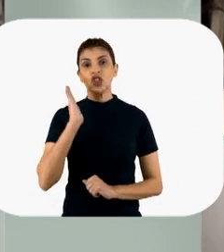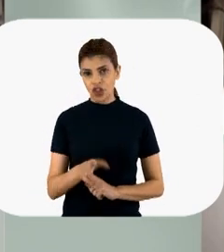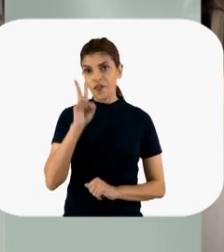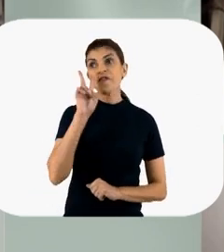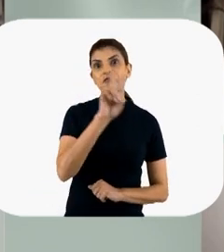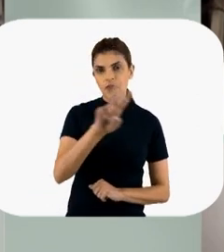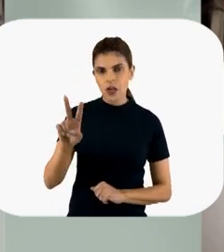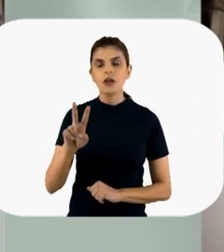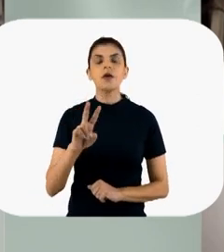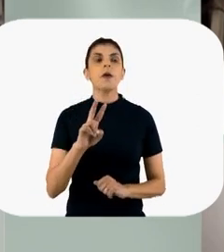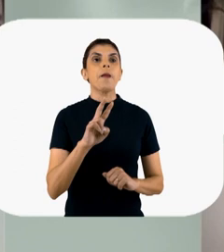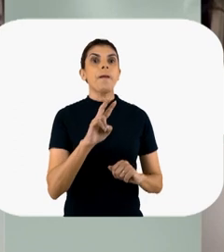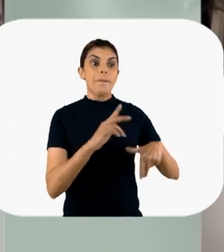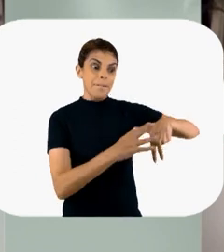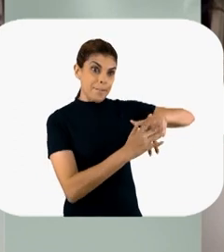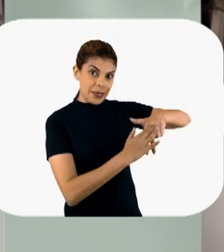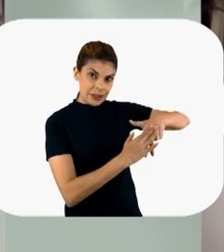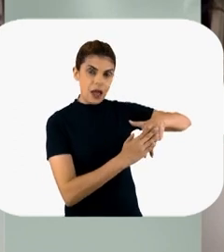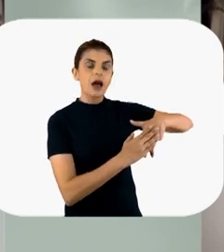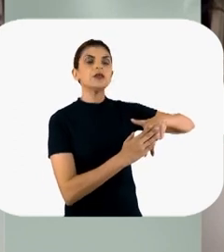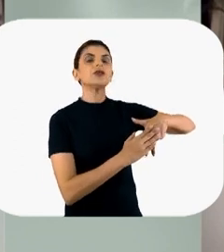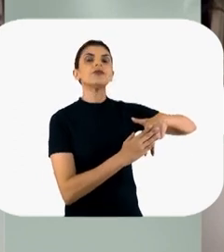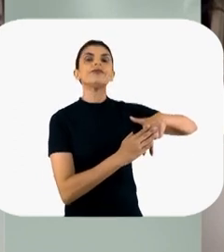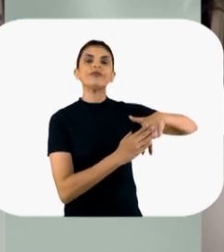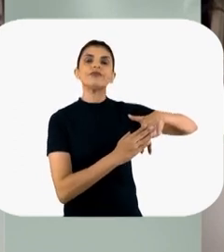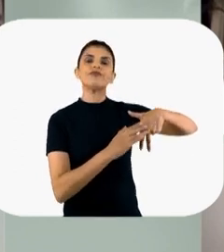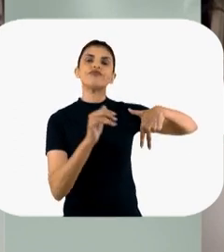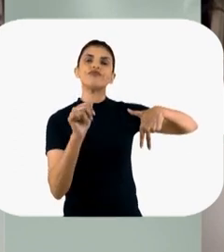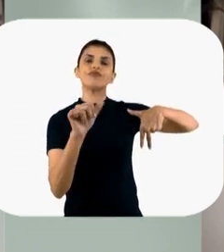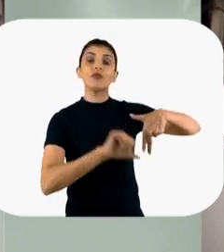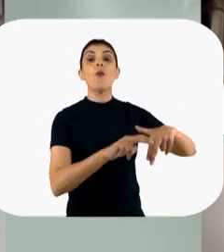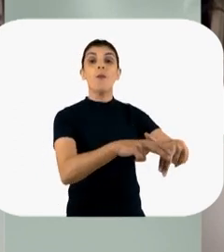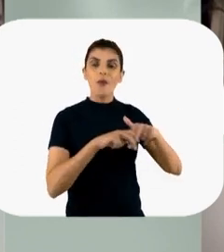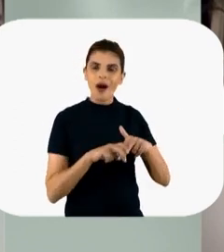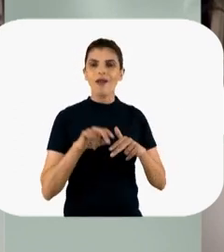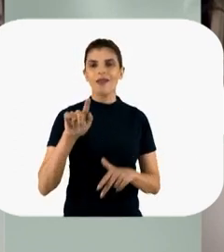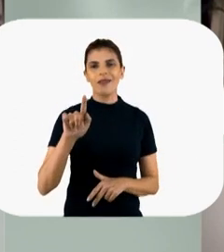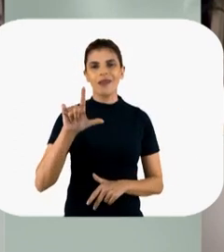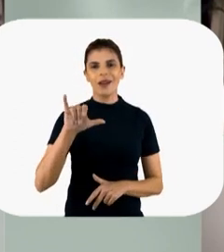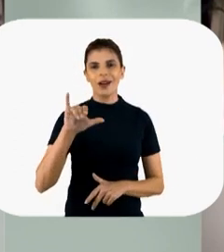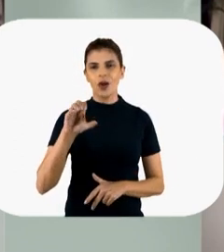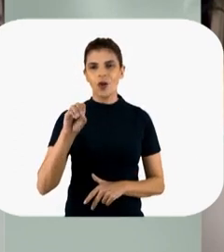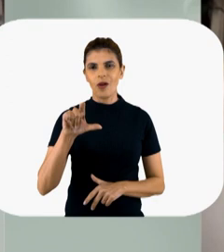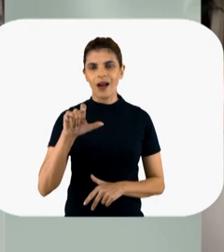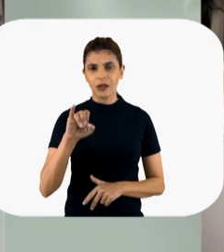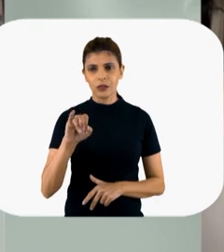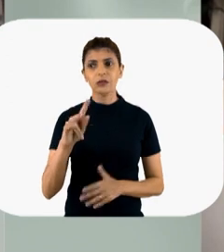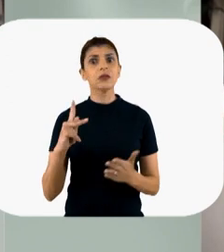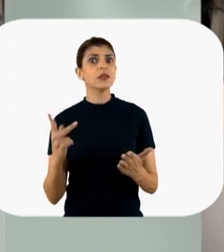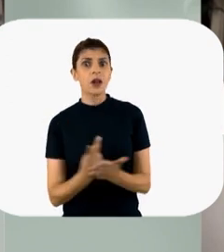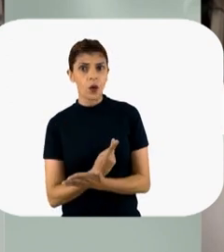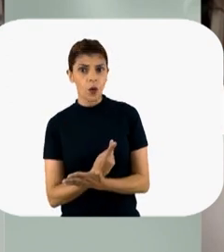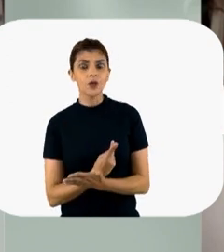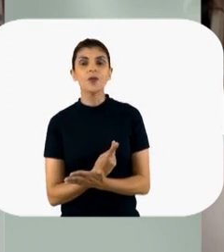A gente já viu o paciente progredir nessa situação. Isso é por causa da disfunção do glicocálix mesmo. ali na micro situação que